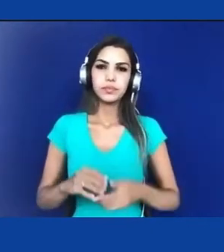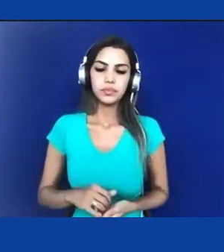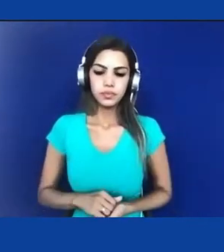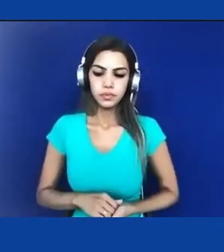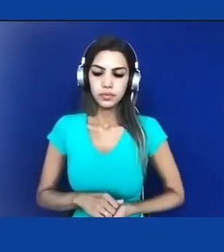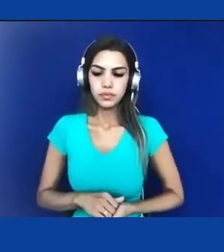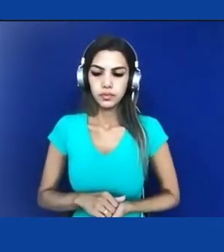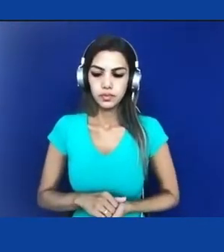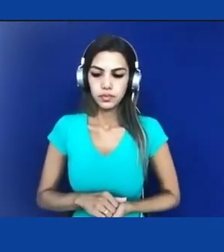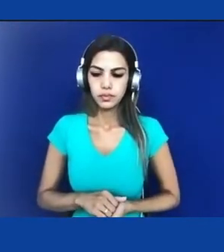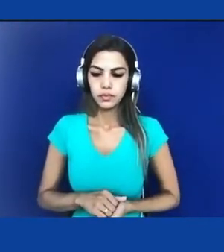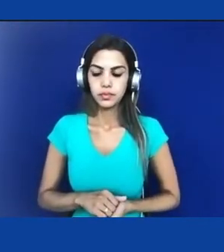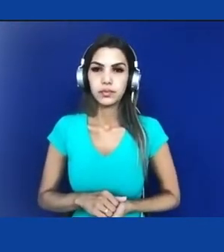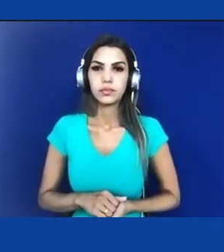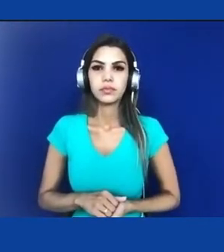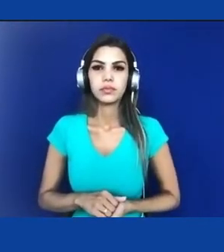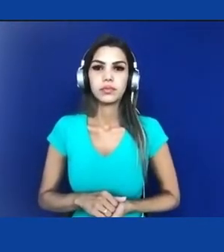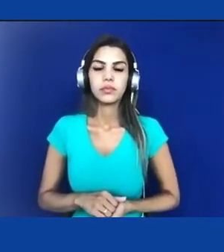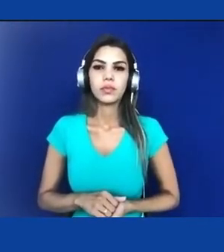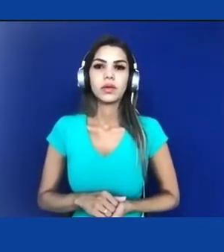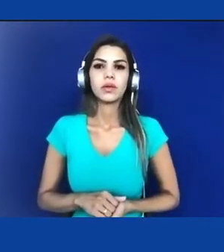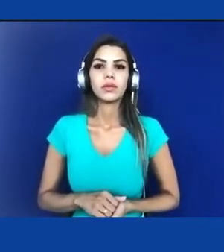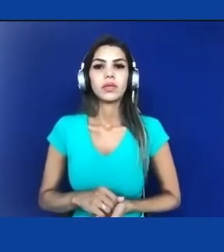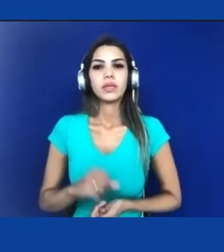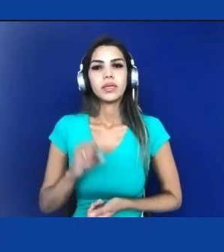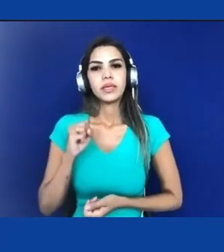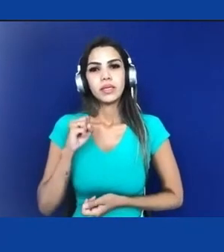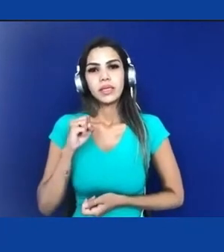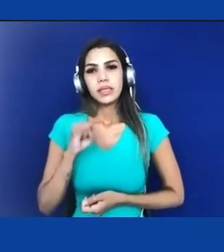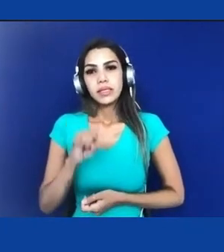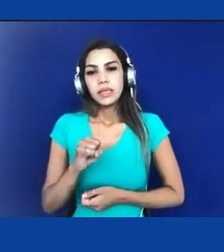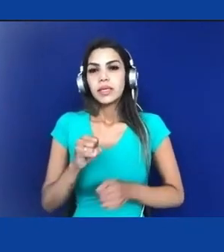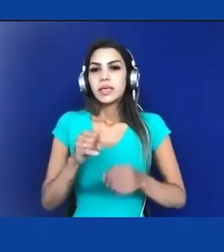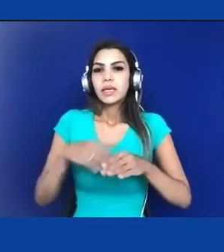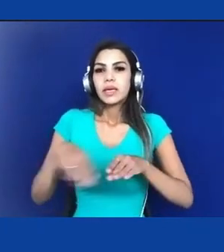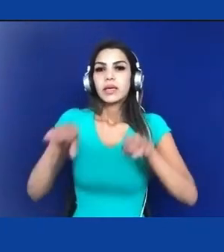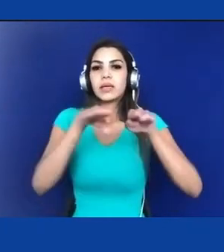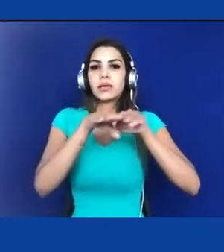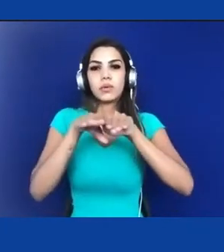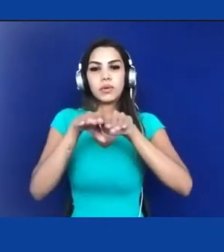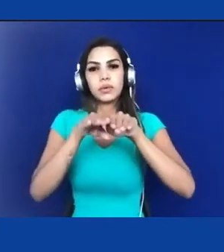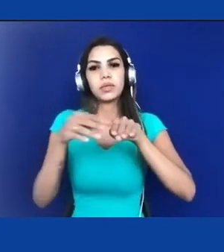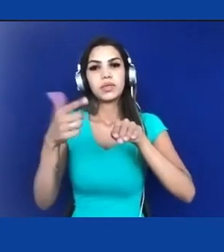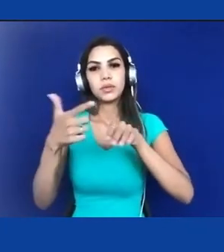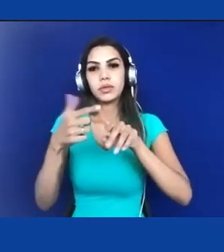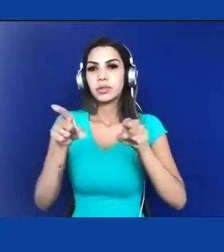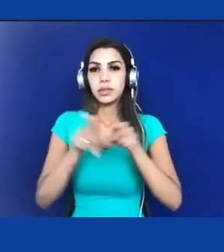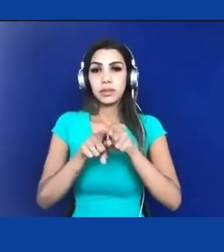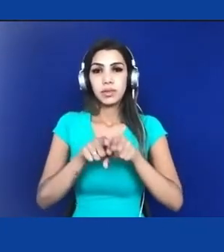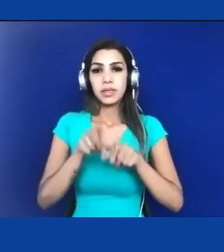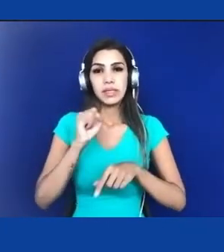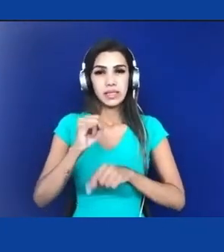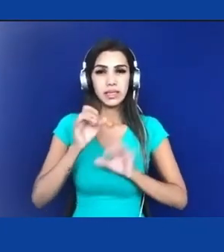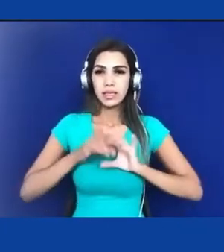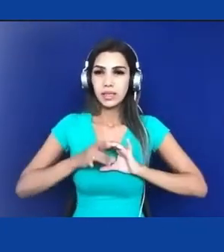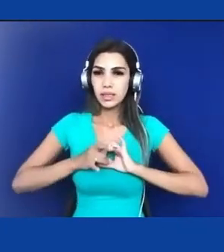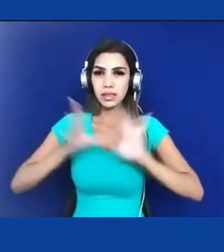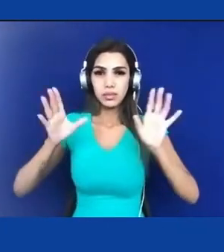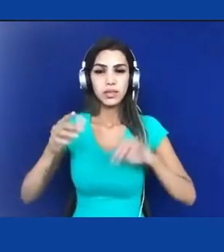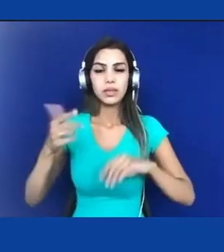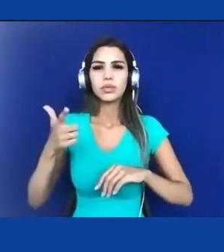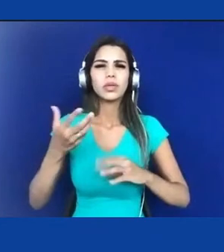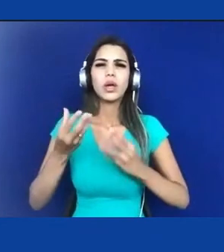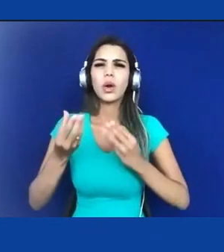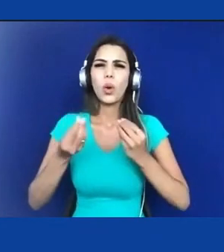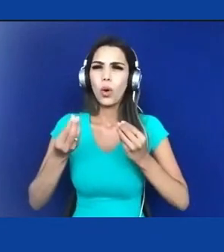Considerando que sem igualdade e sem liberdade não há democracia, perguntamos em que